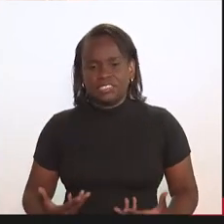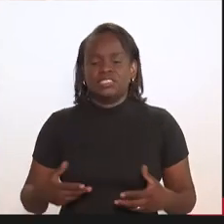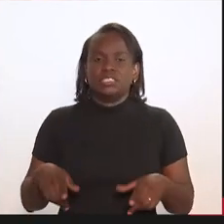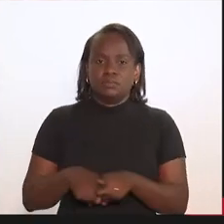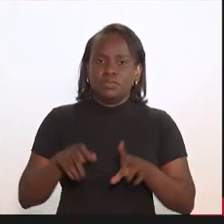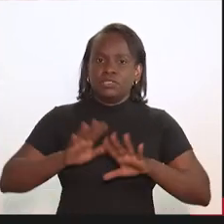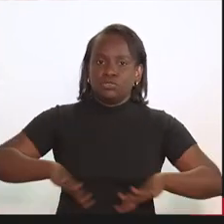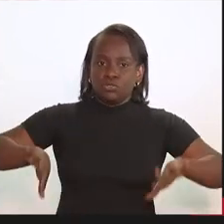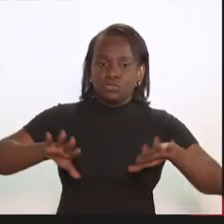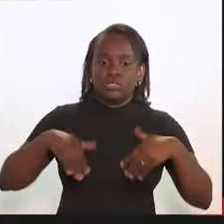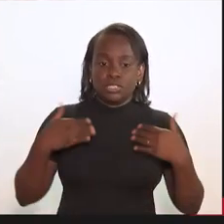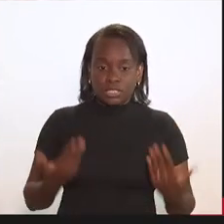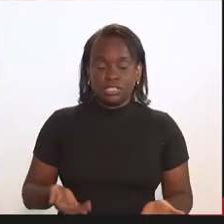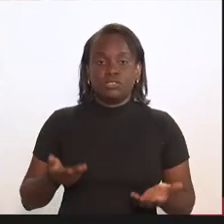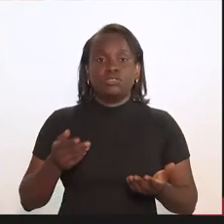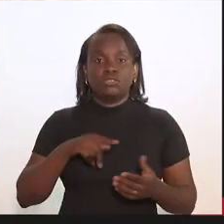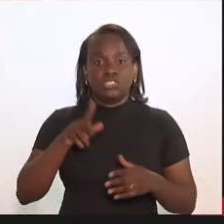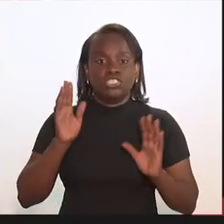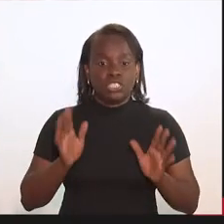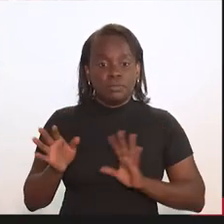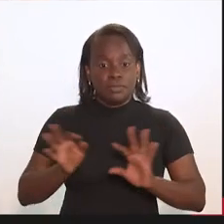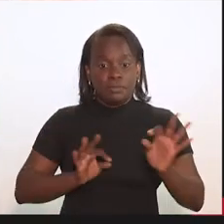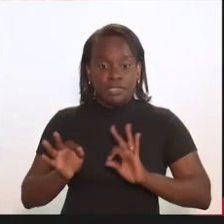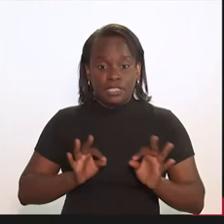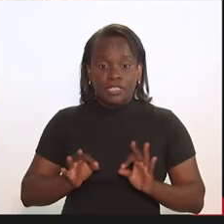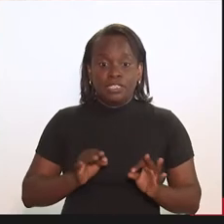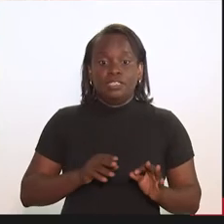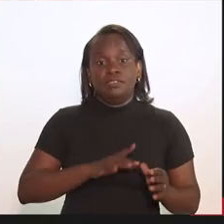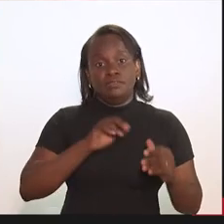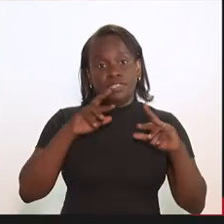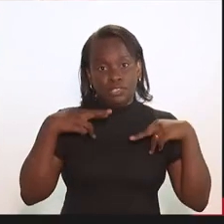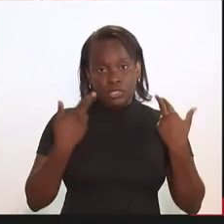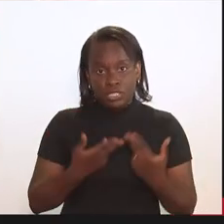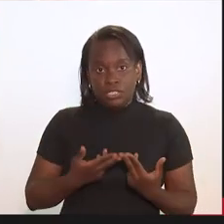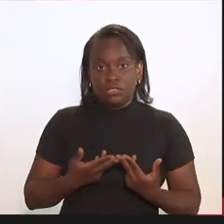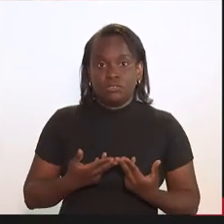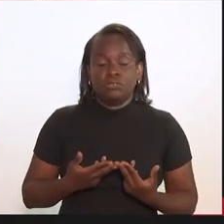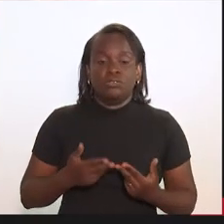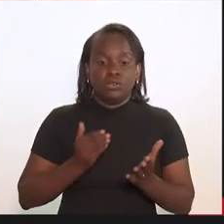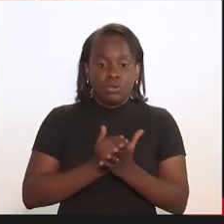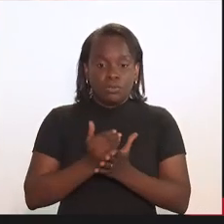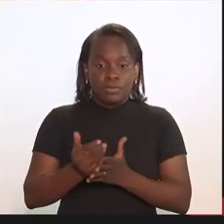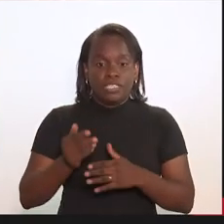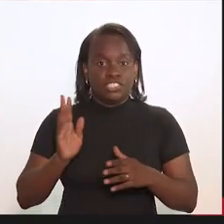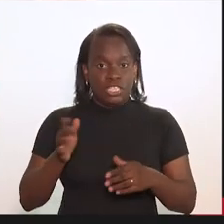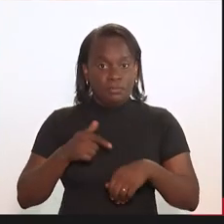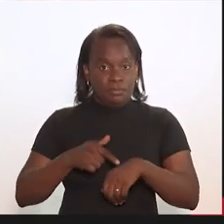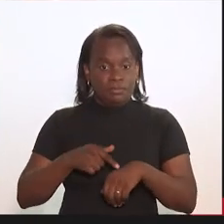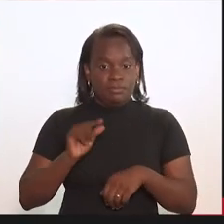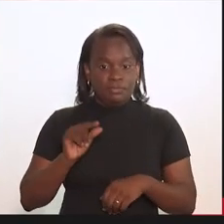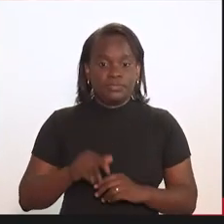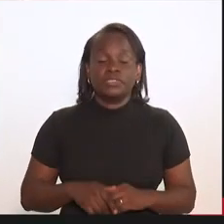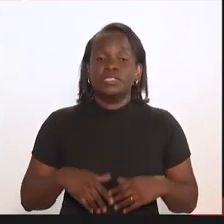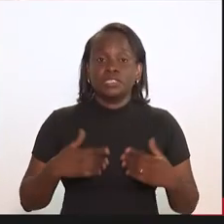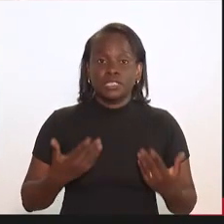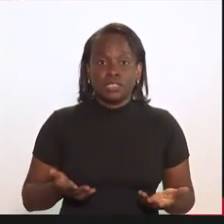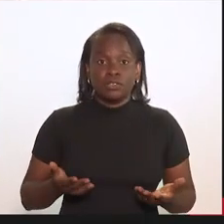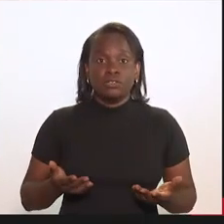cansativa também para todos e nós estamos já nos preparando para a sessão que começa já já.